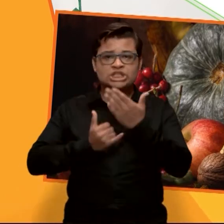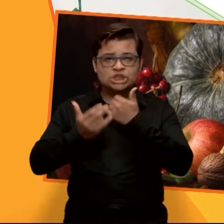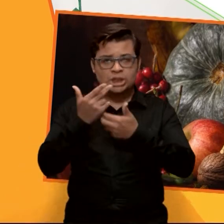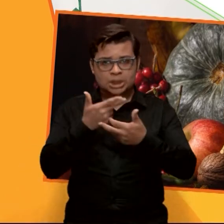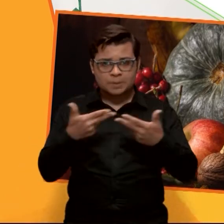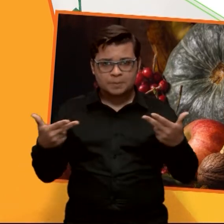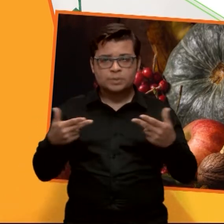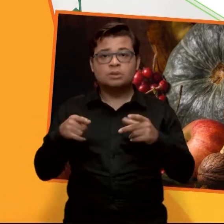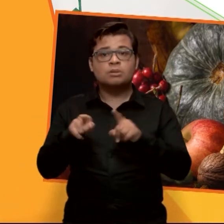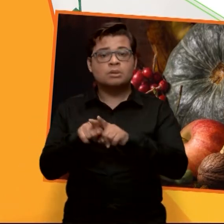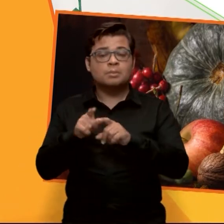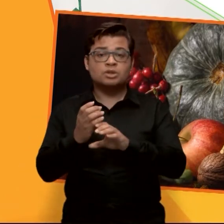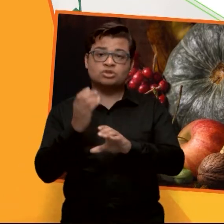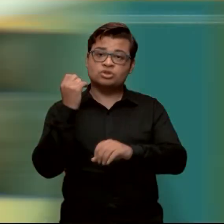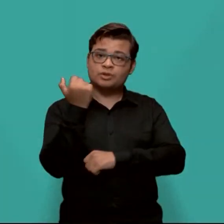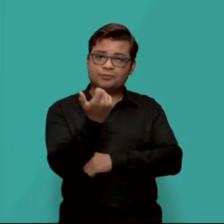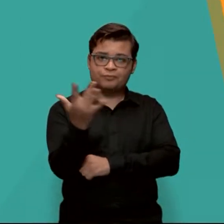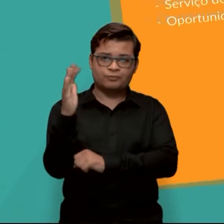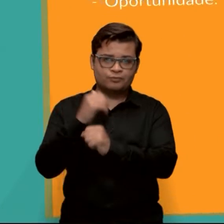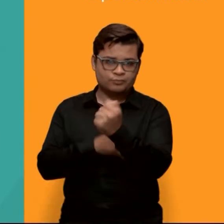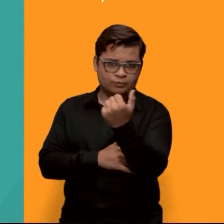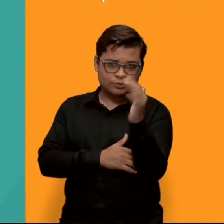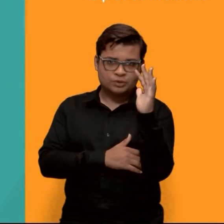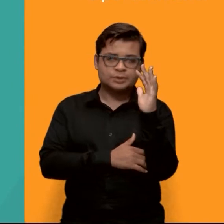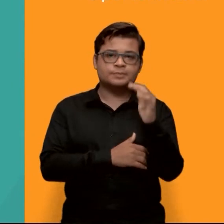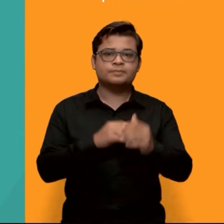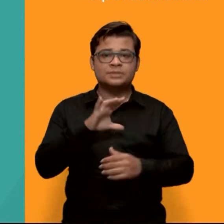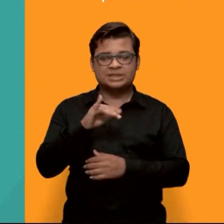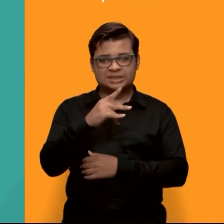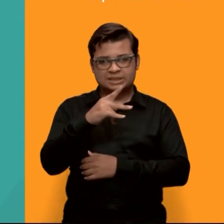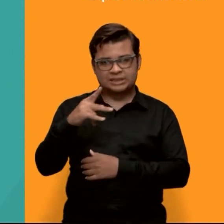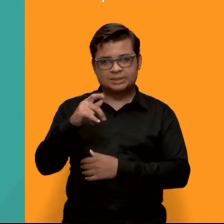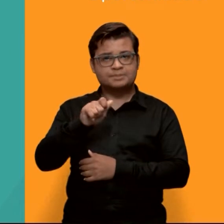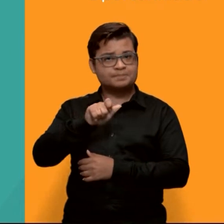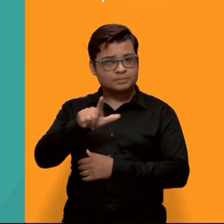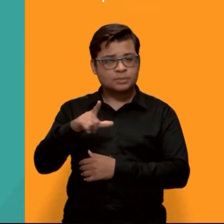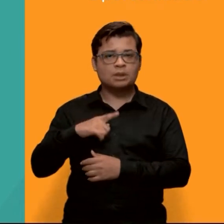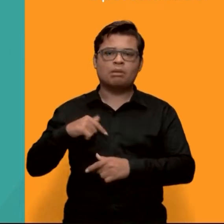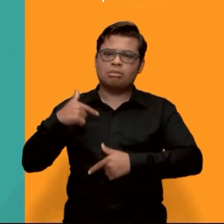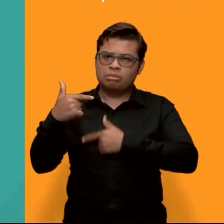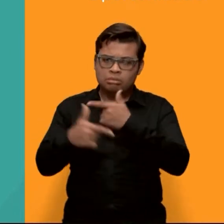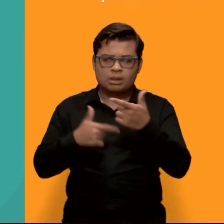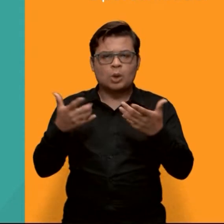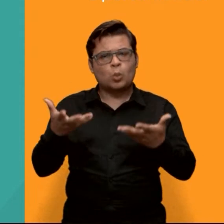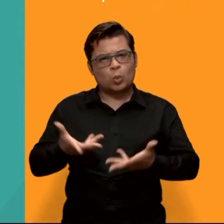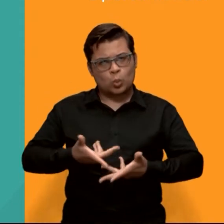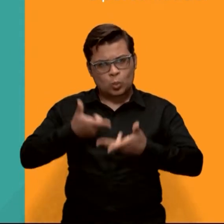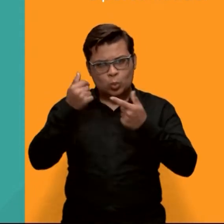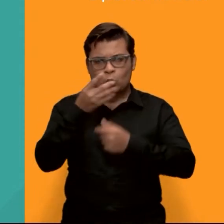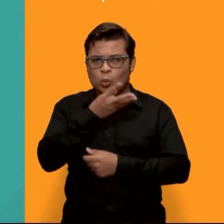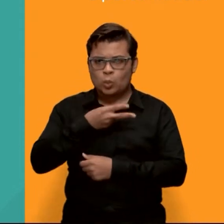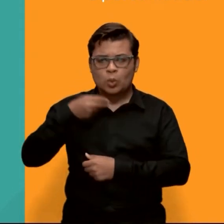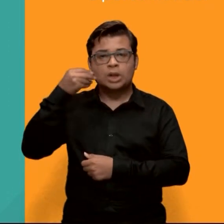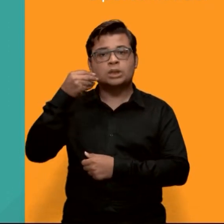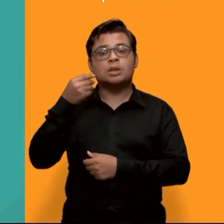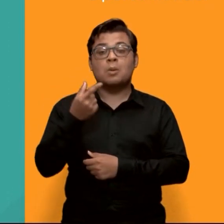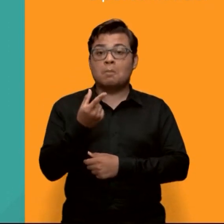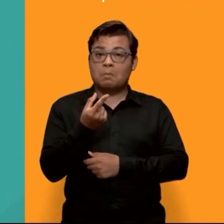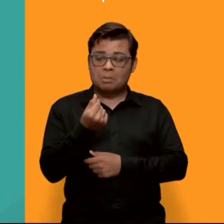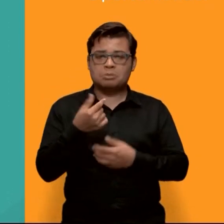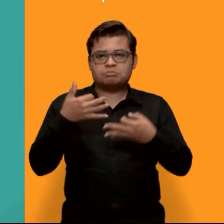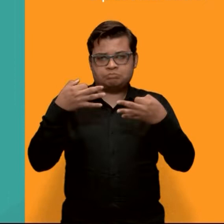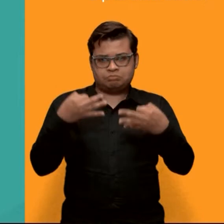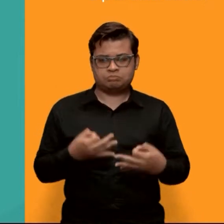e engenharia florestal. A Cipal oferece um serviço de qualidade a um preço justo para a